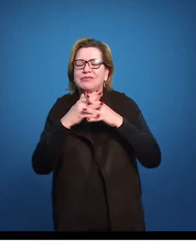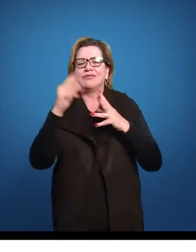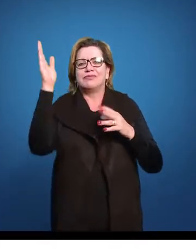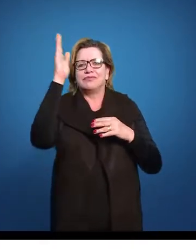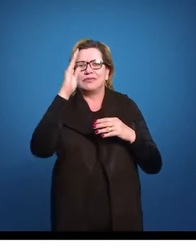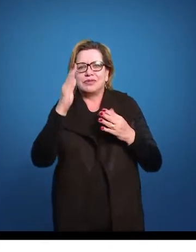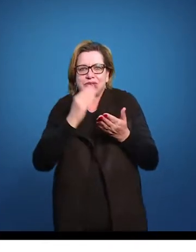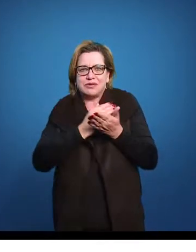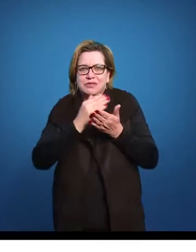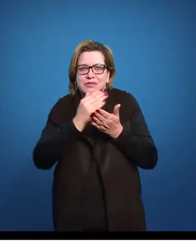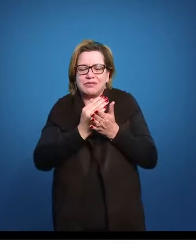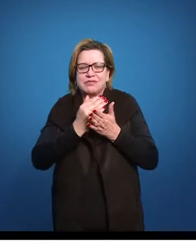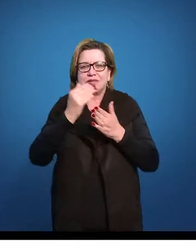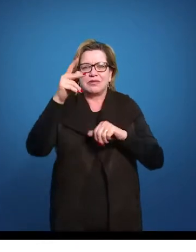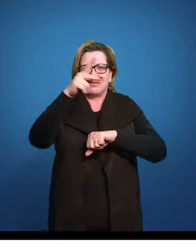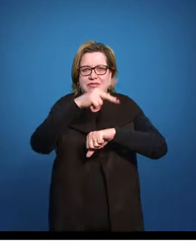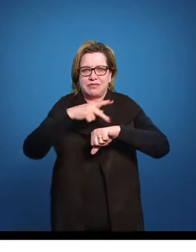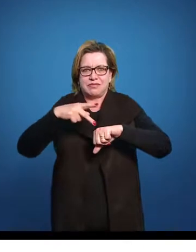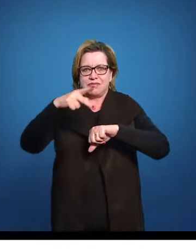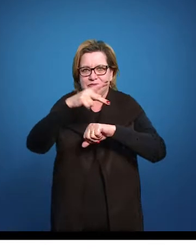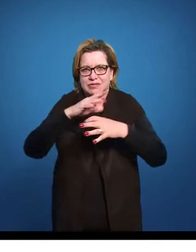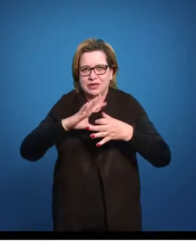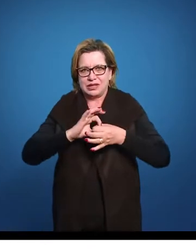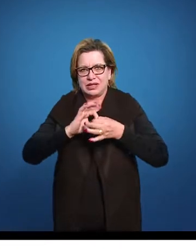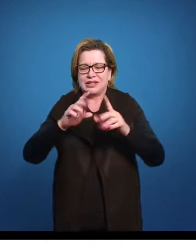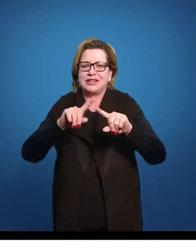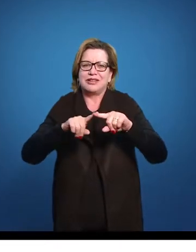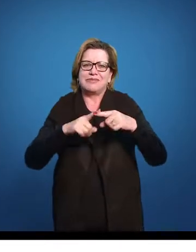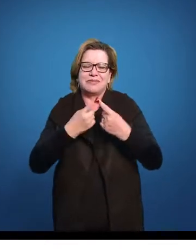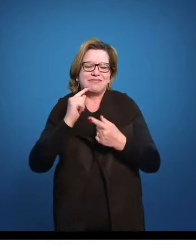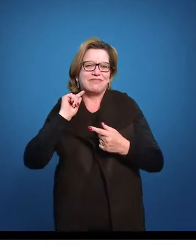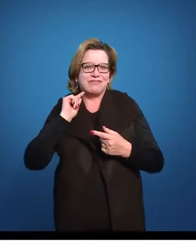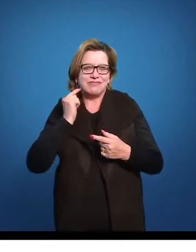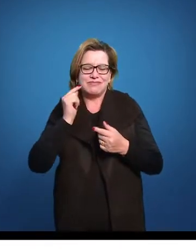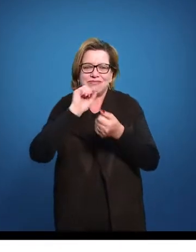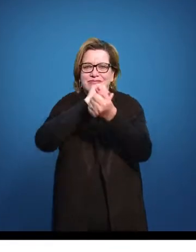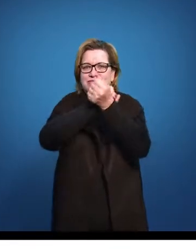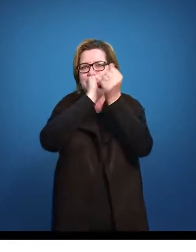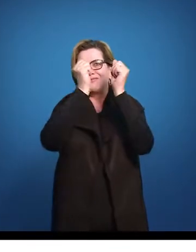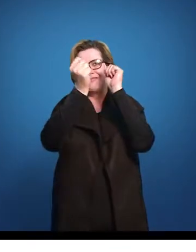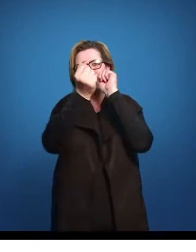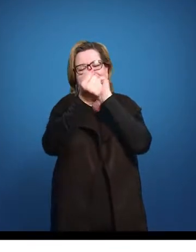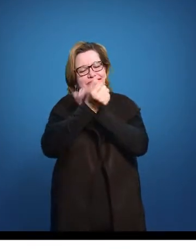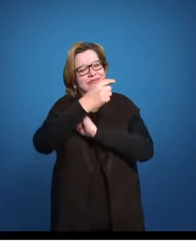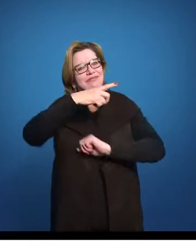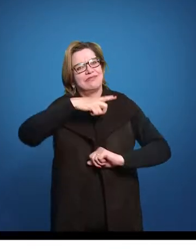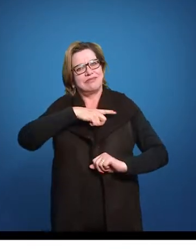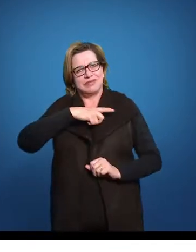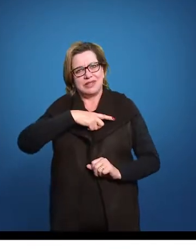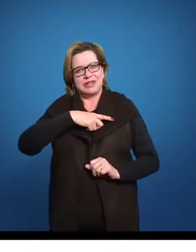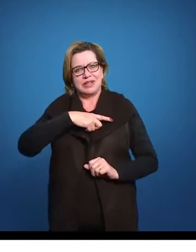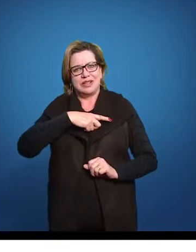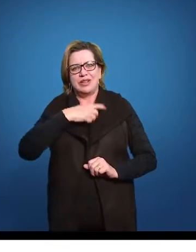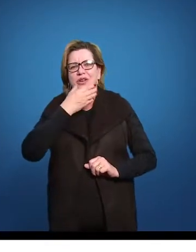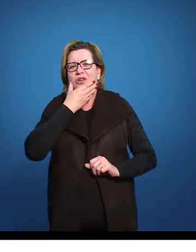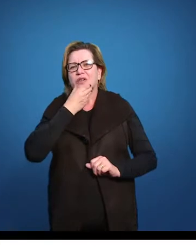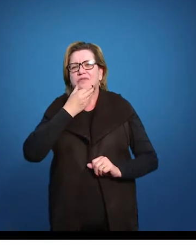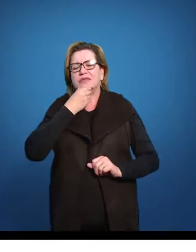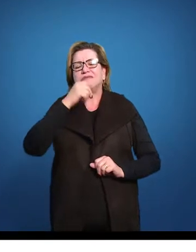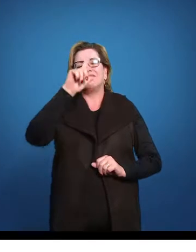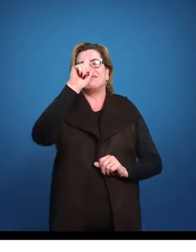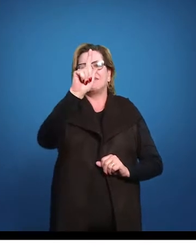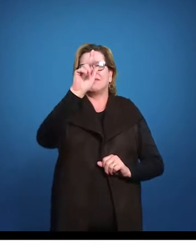independente, mas que continua com essa mancha da escravidão. O Gonçalves Dias é o principal poeta, na minha opinião,